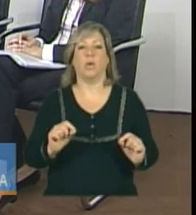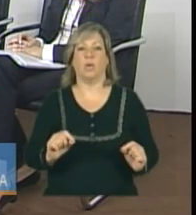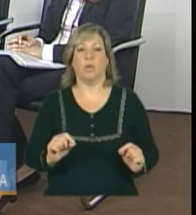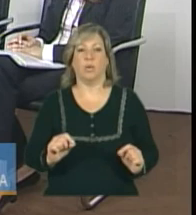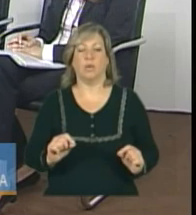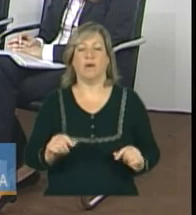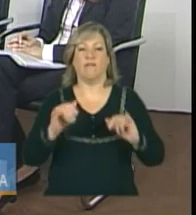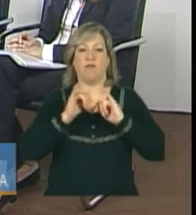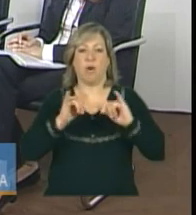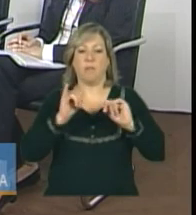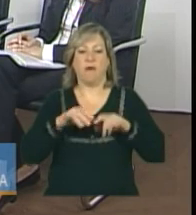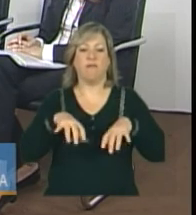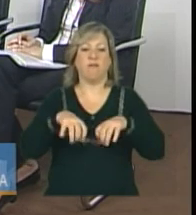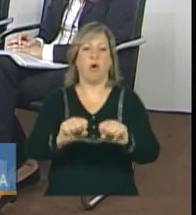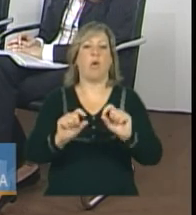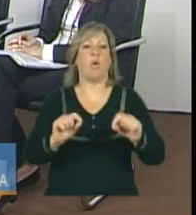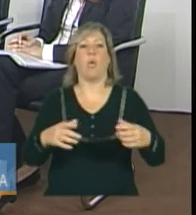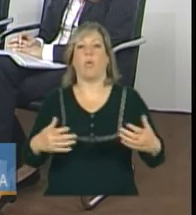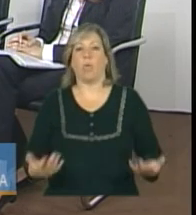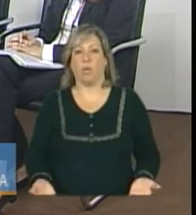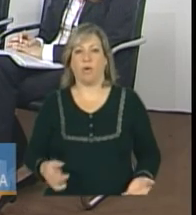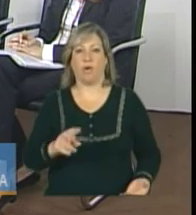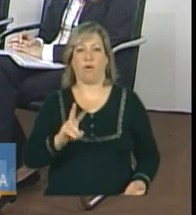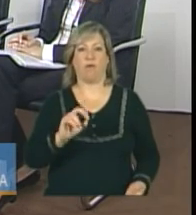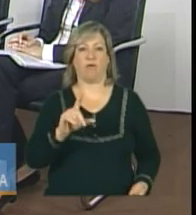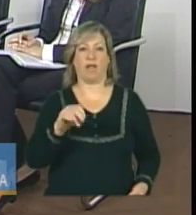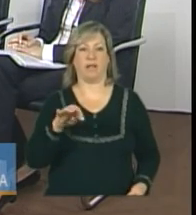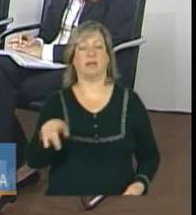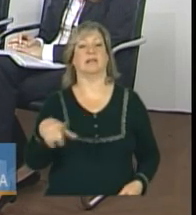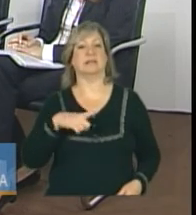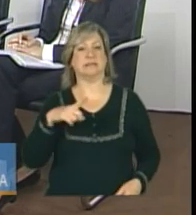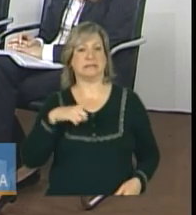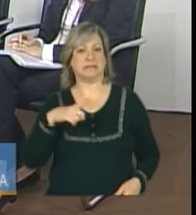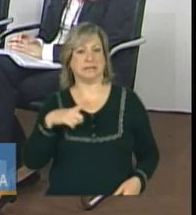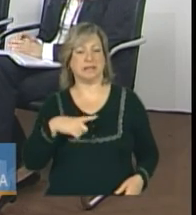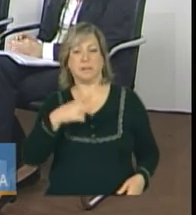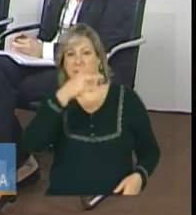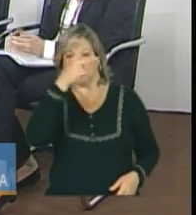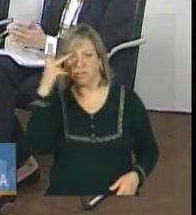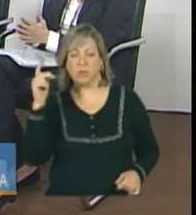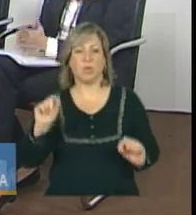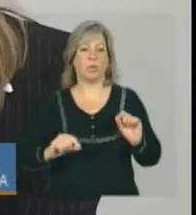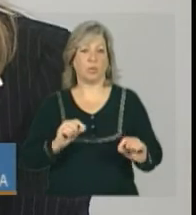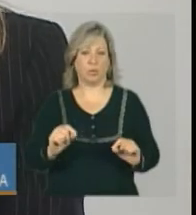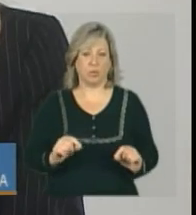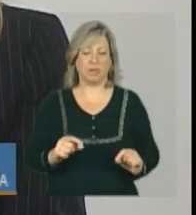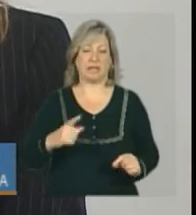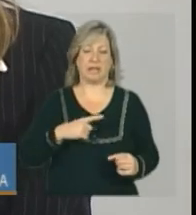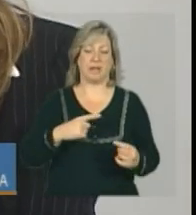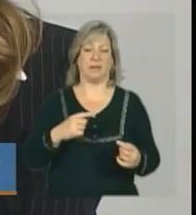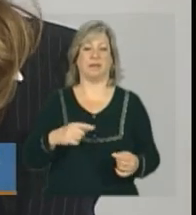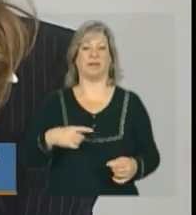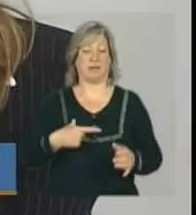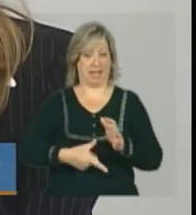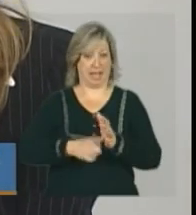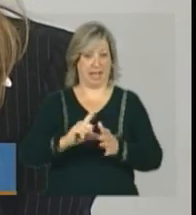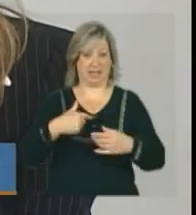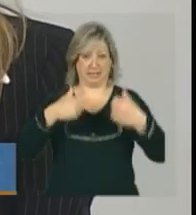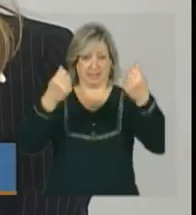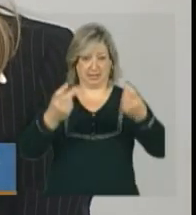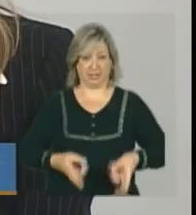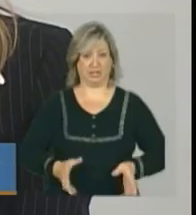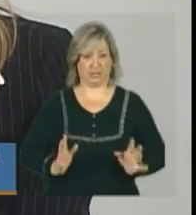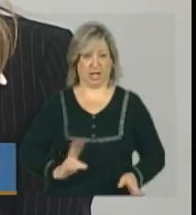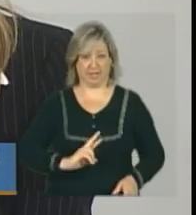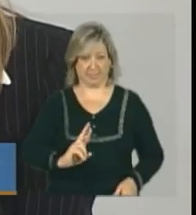precisa ter um assistente social e um psicólogo ou não? Sim, Andressa, como eu falei anteriormente,